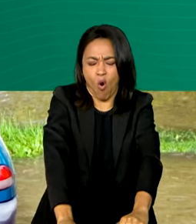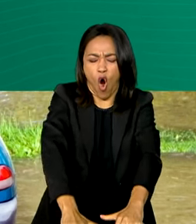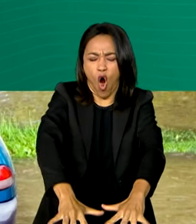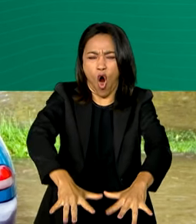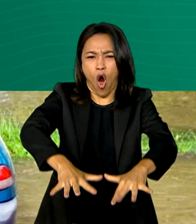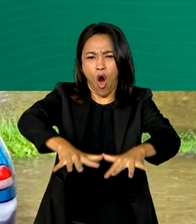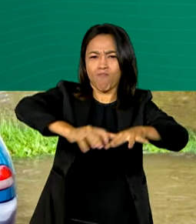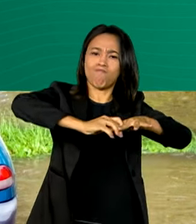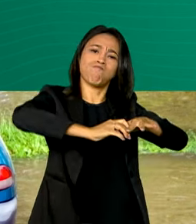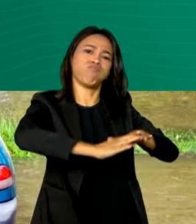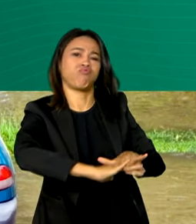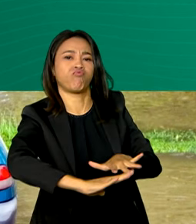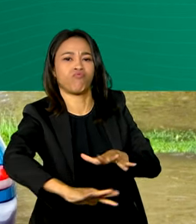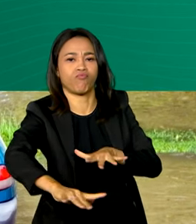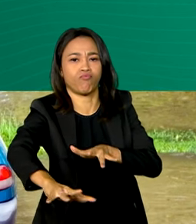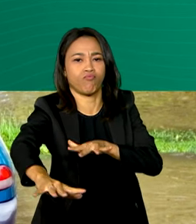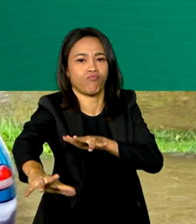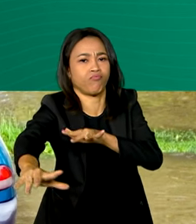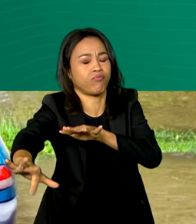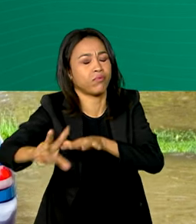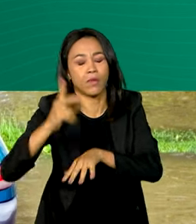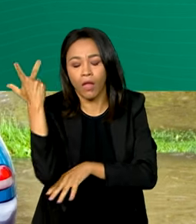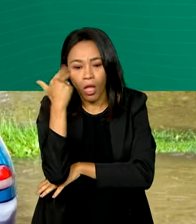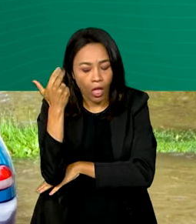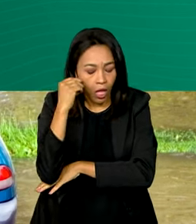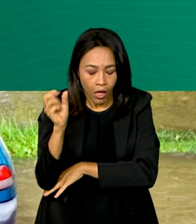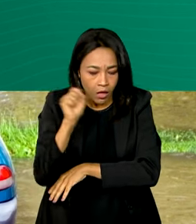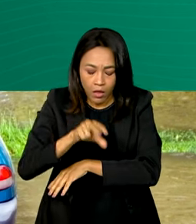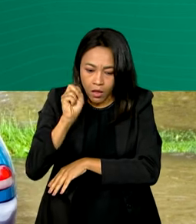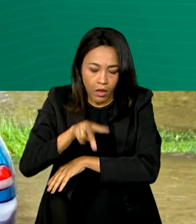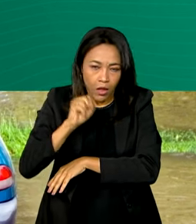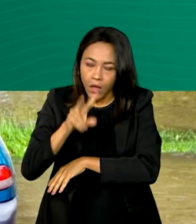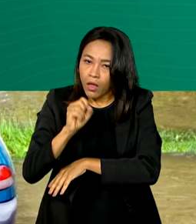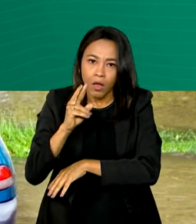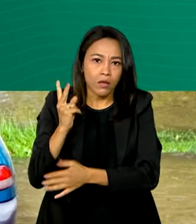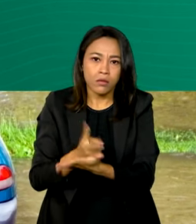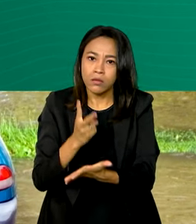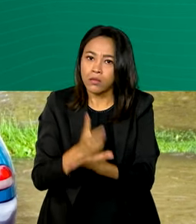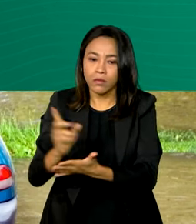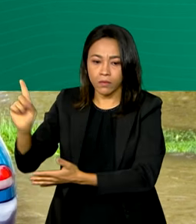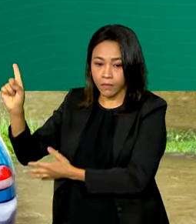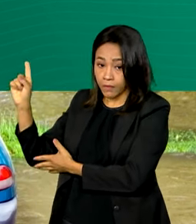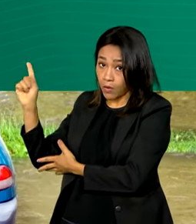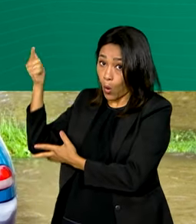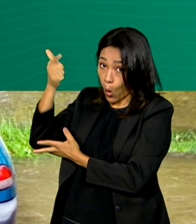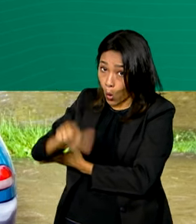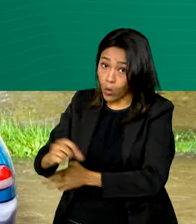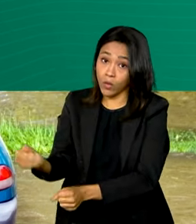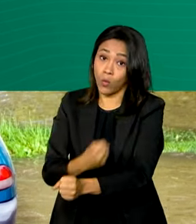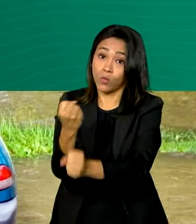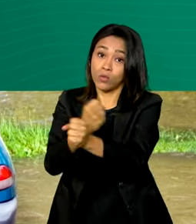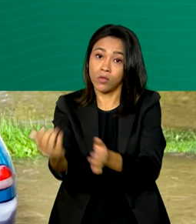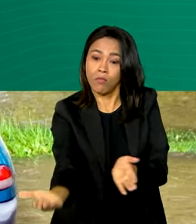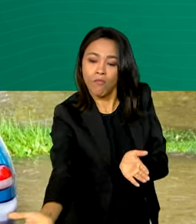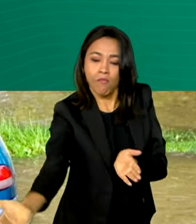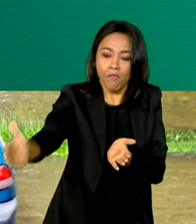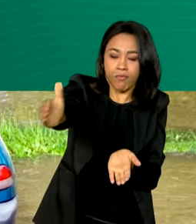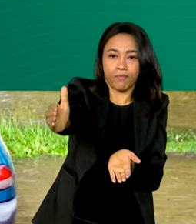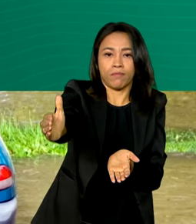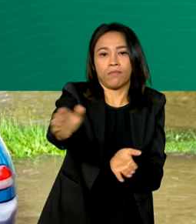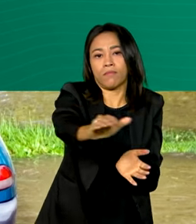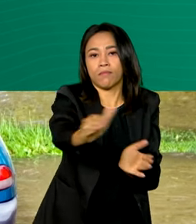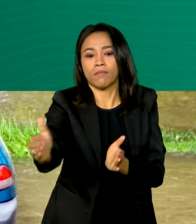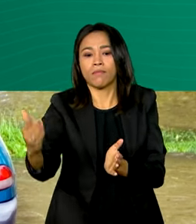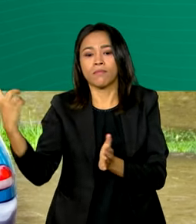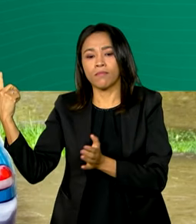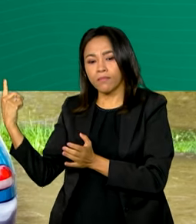e alagamentos são recorrentes. Para a contenção de encostas, foram selecionadas obras em